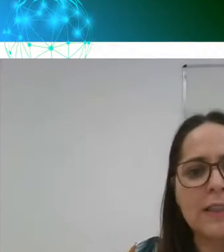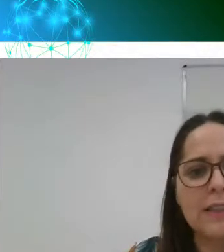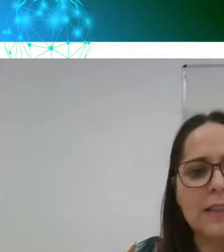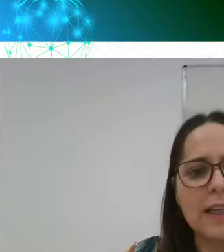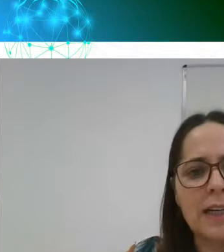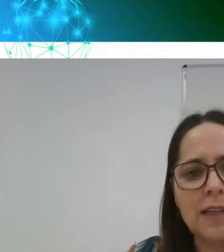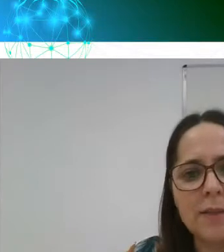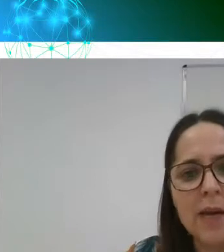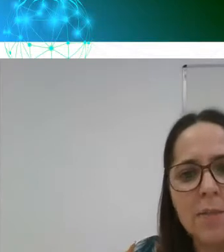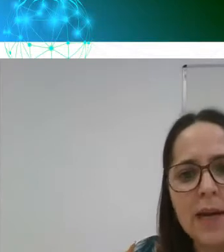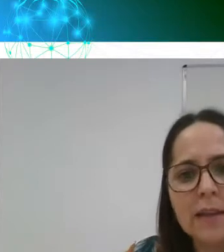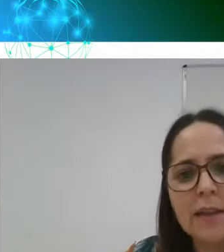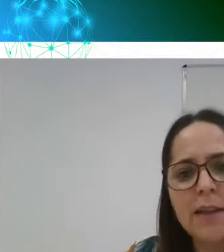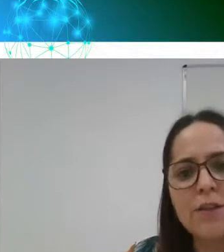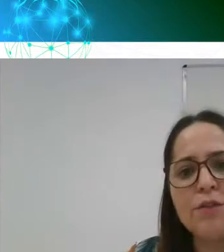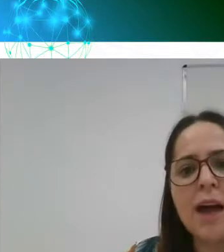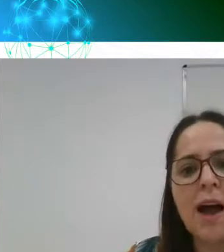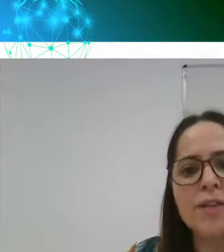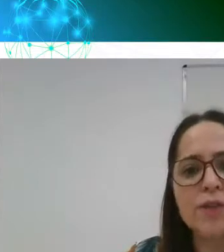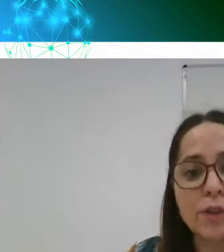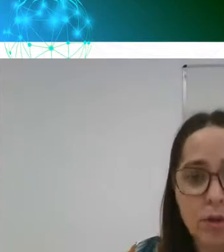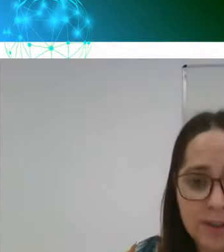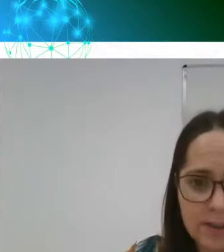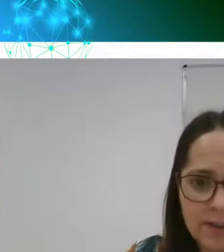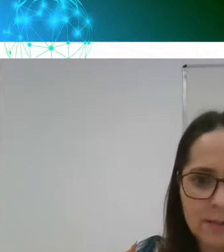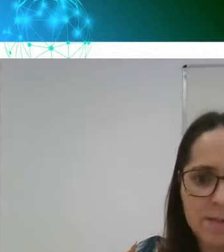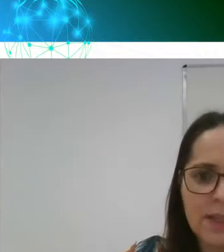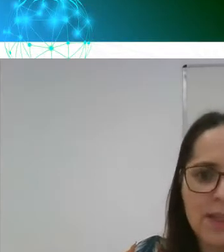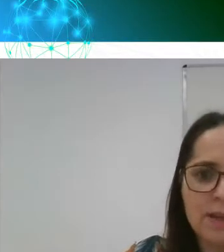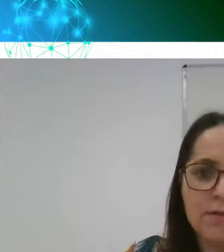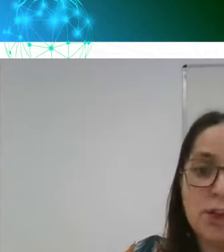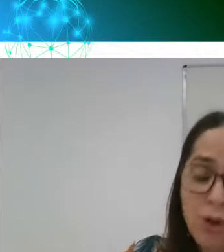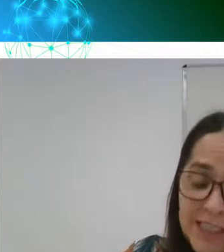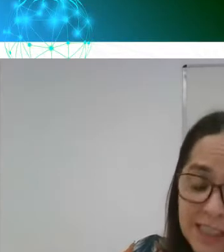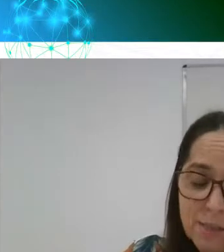a acadêmica Brenda Ferraz Vitozki.